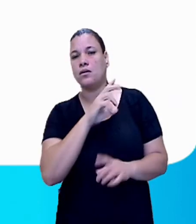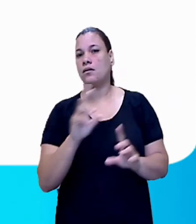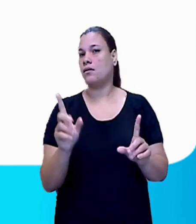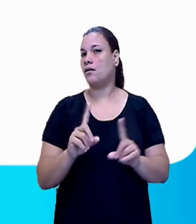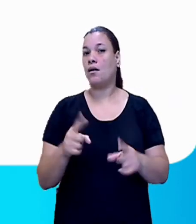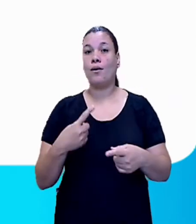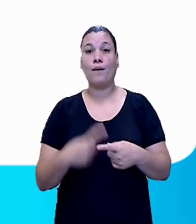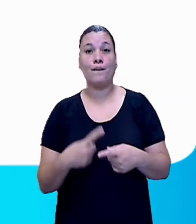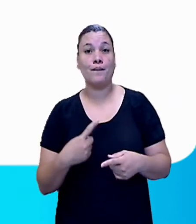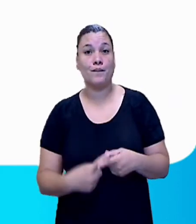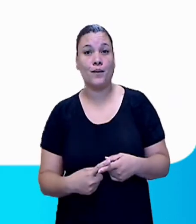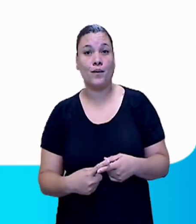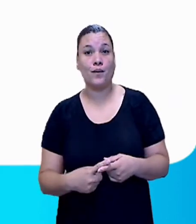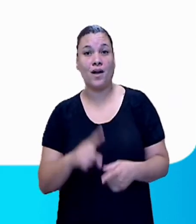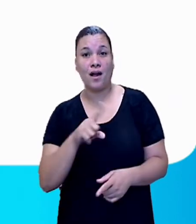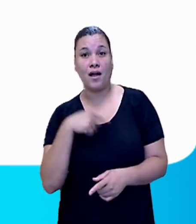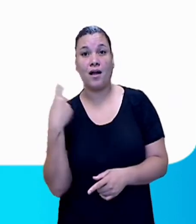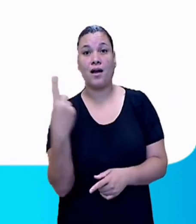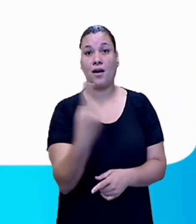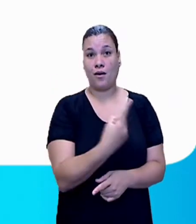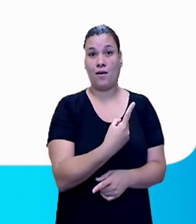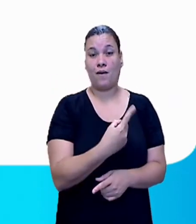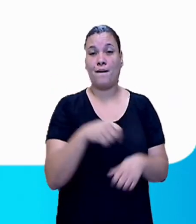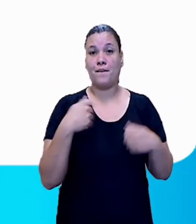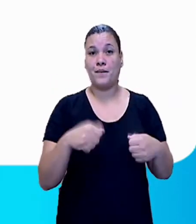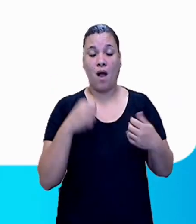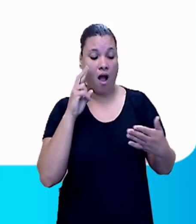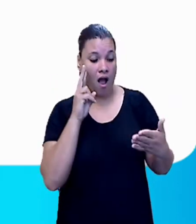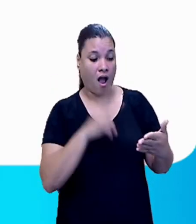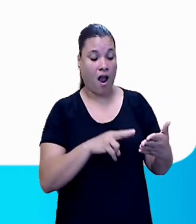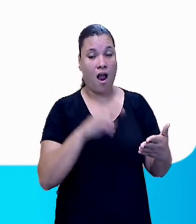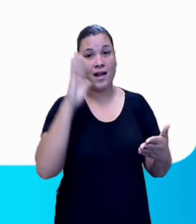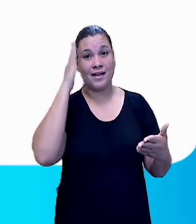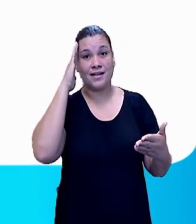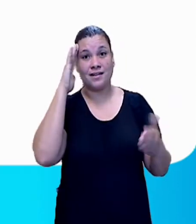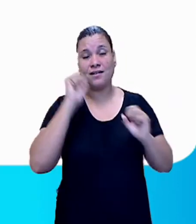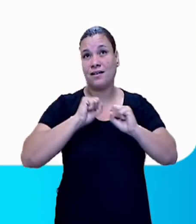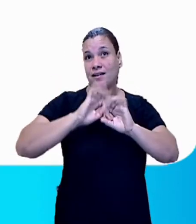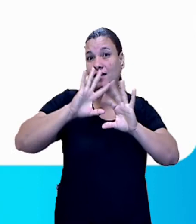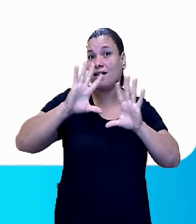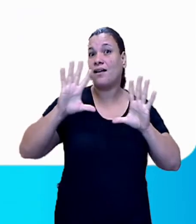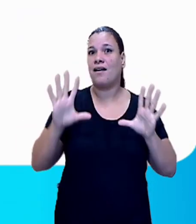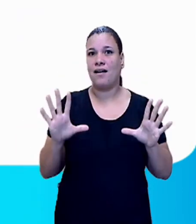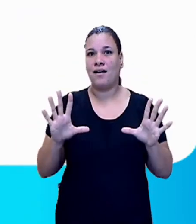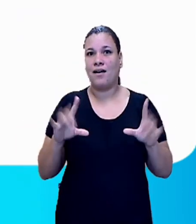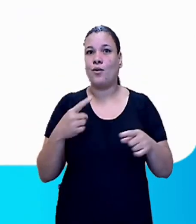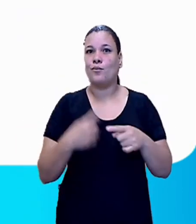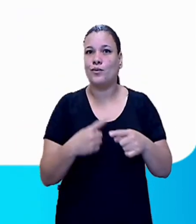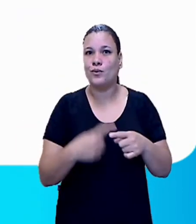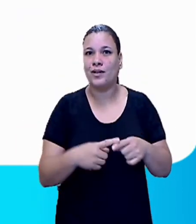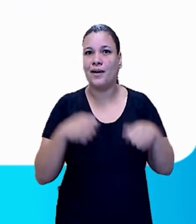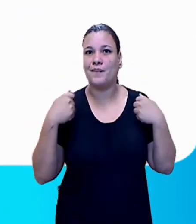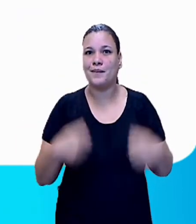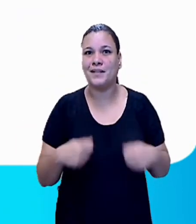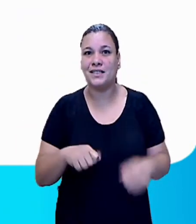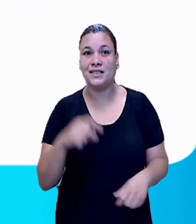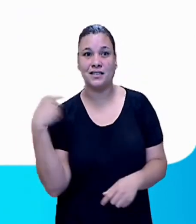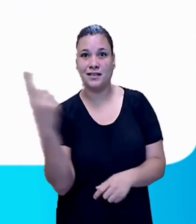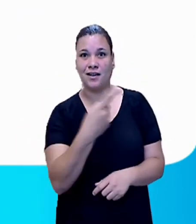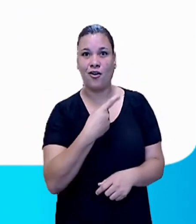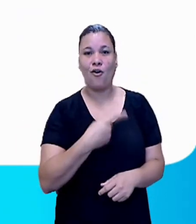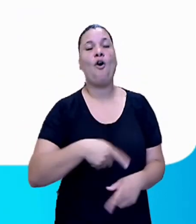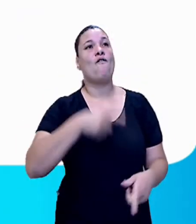no corpo do texto, é que tende aí a nos convencer de que a gente